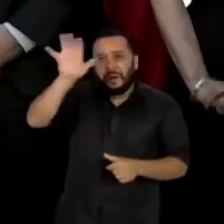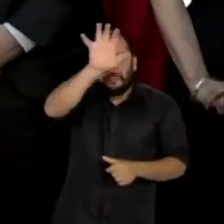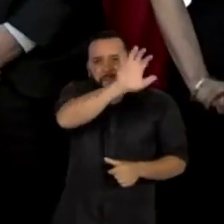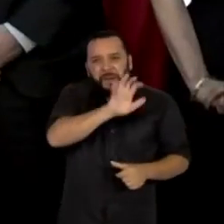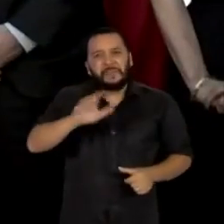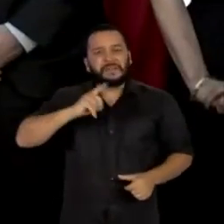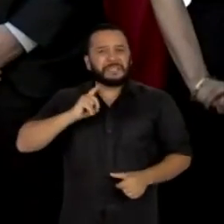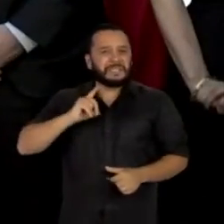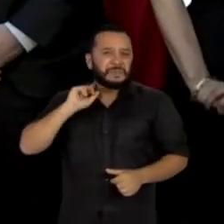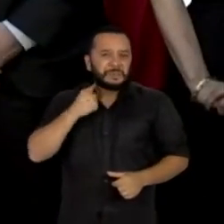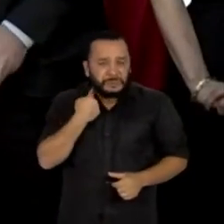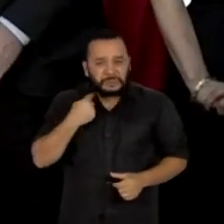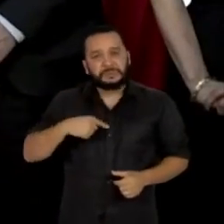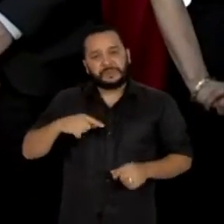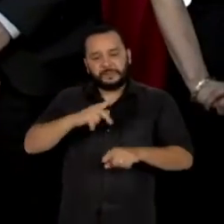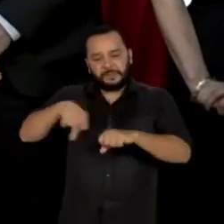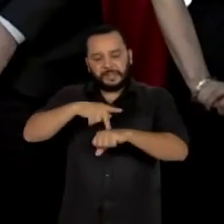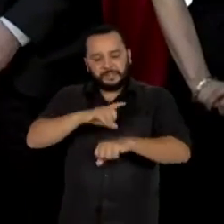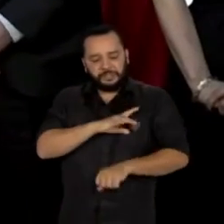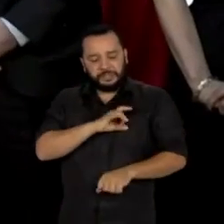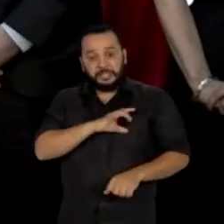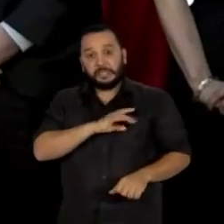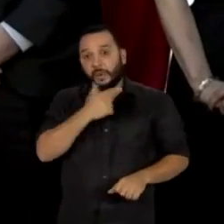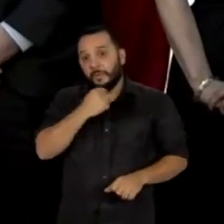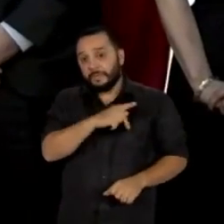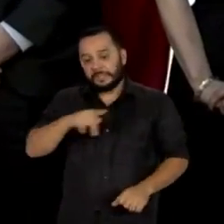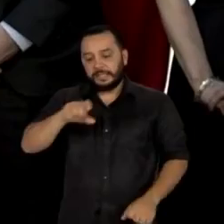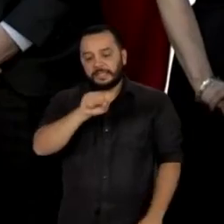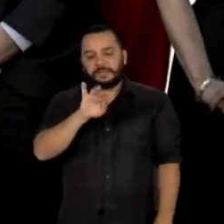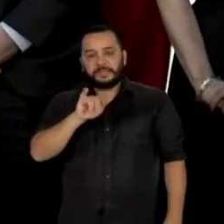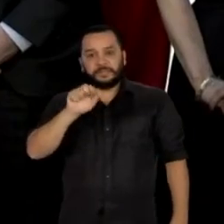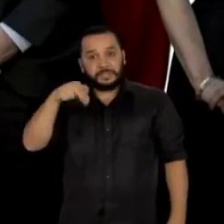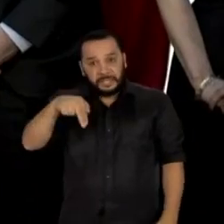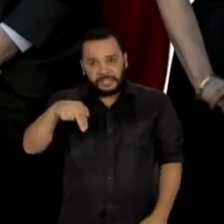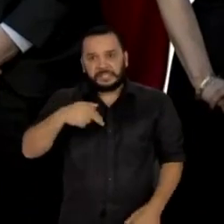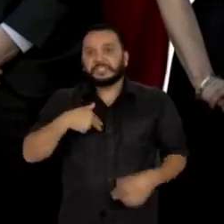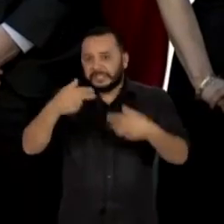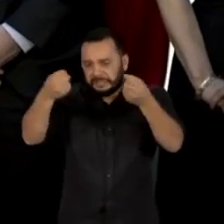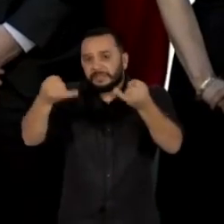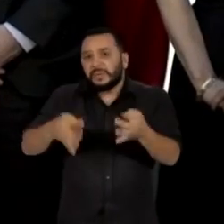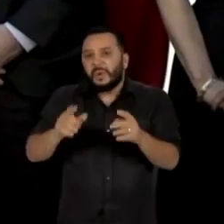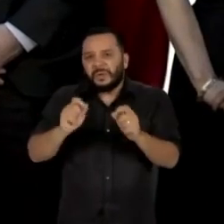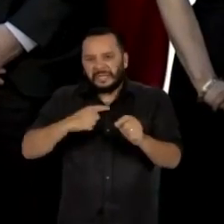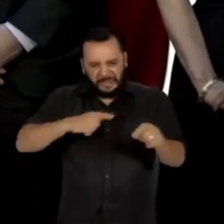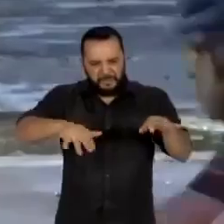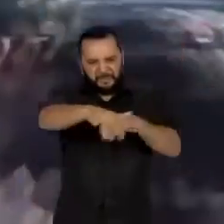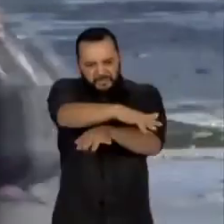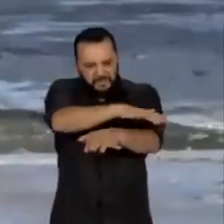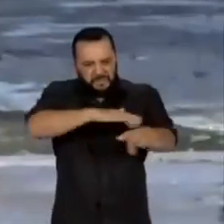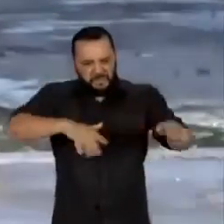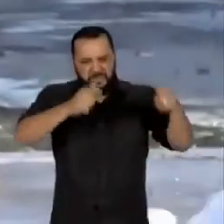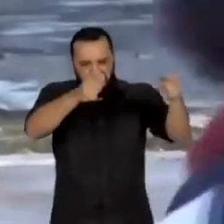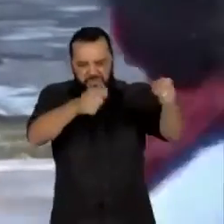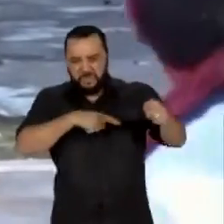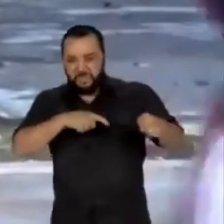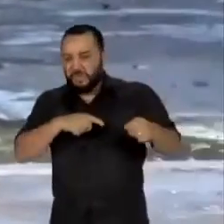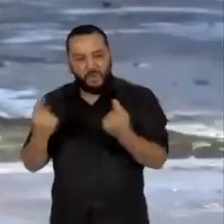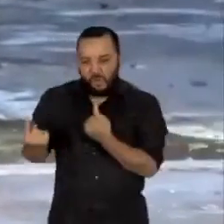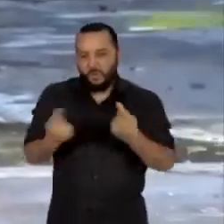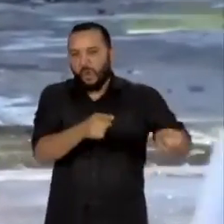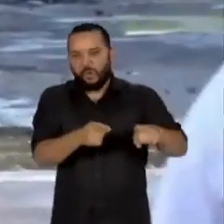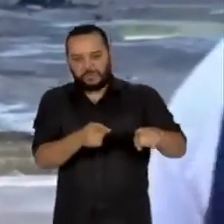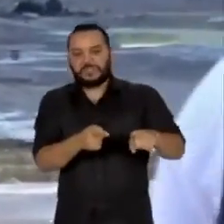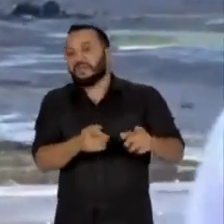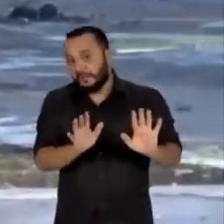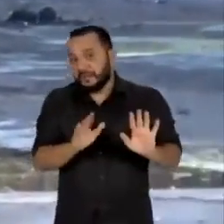No Chile, o presidente Sebastián Pinheira decidiu apertar o cerco aos manifestantes. Ele anunciou que vai